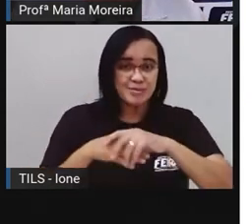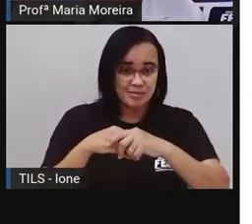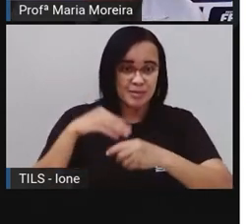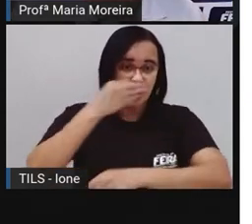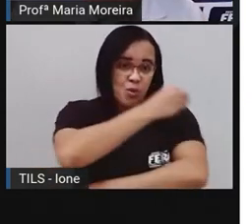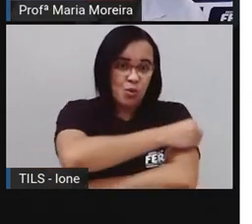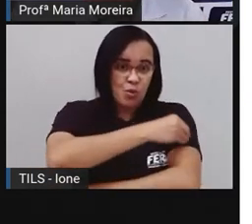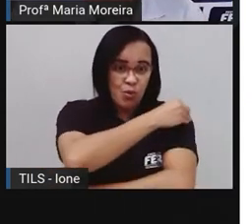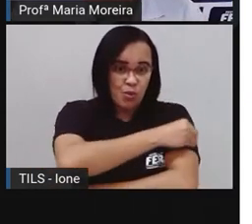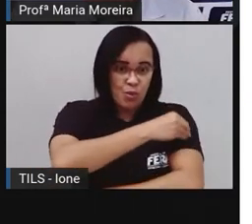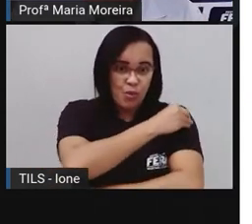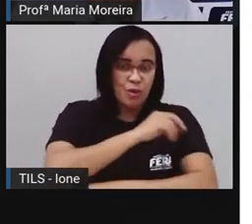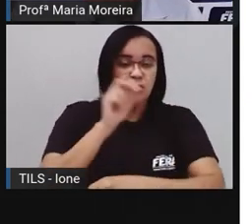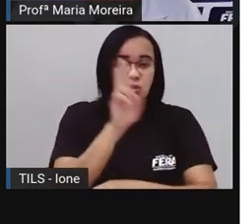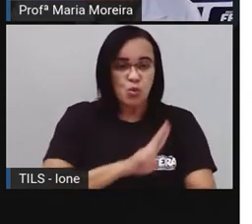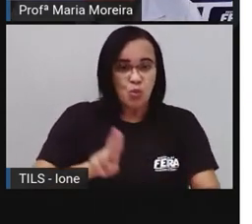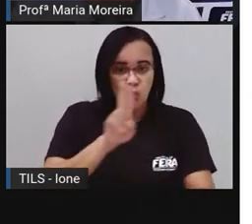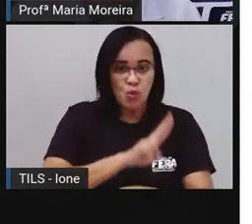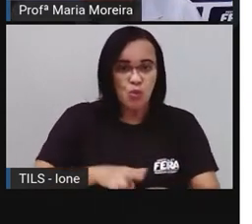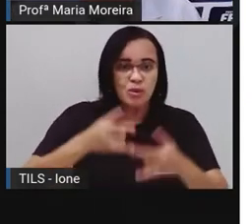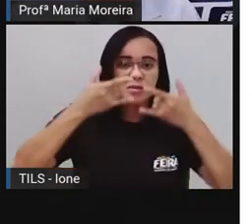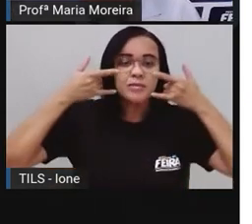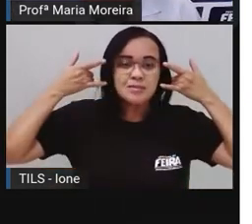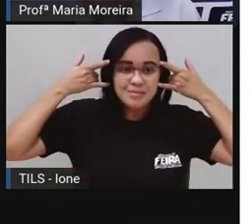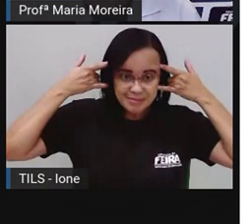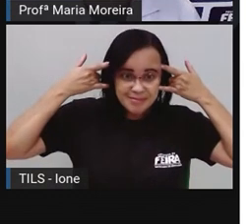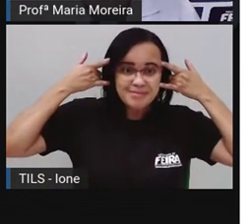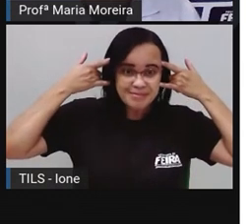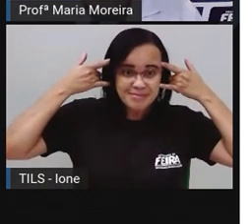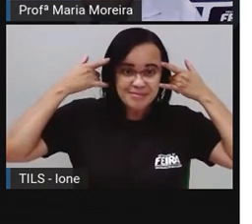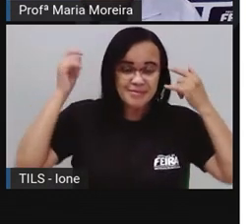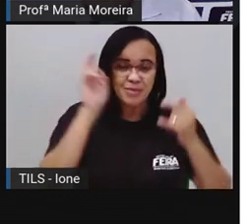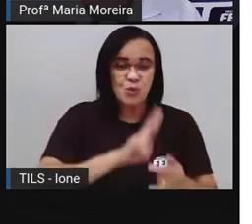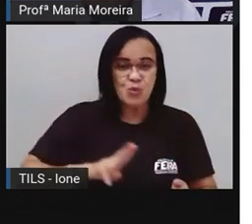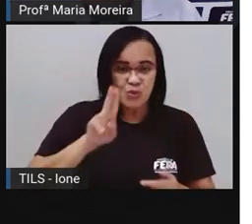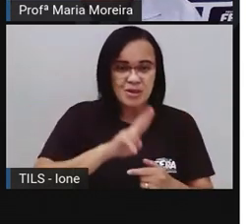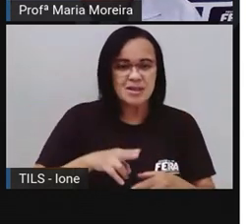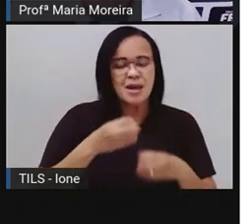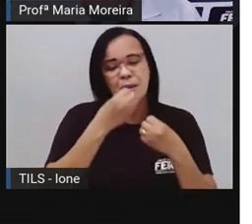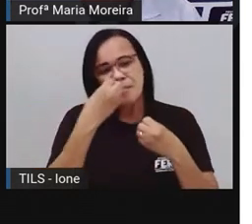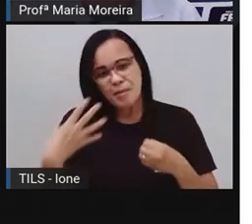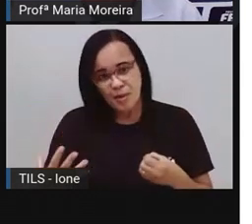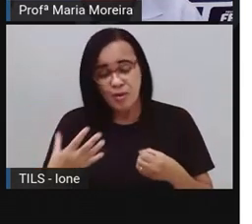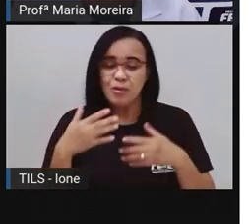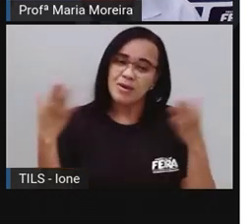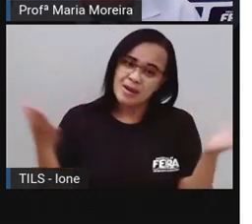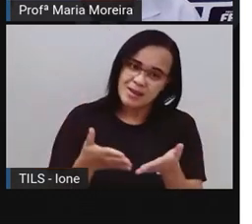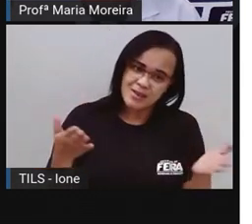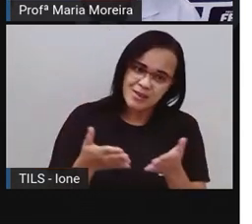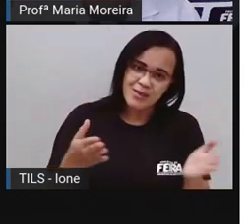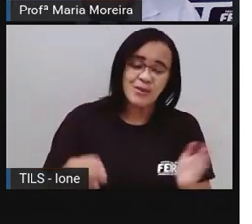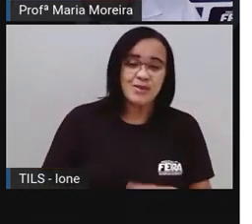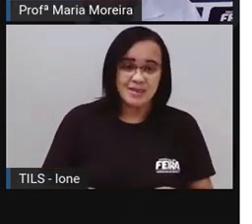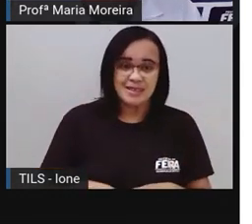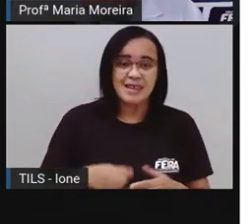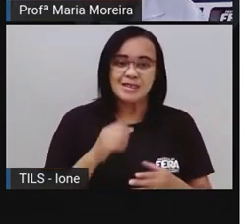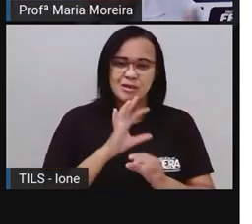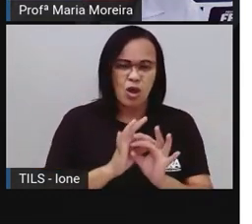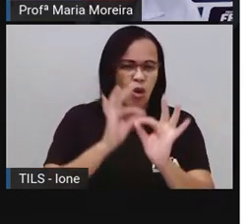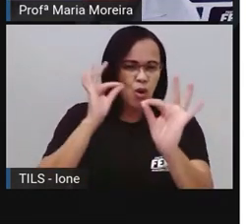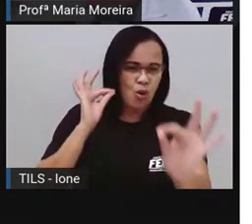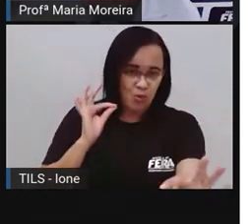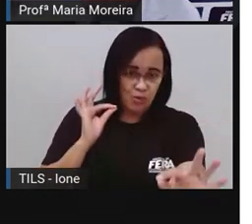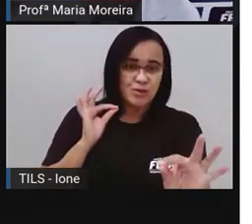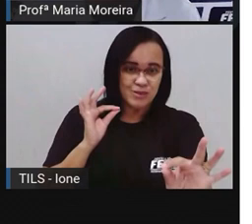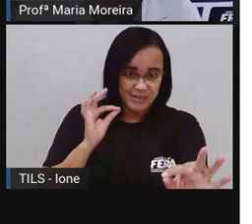lavem as mãos, usem álcool em gel, usem máscara, né? Bom, e aí fica mais um recadinho aqui para vocês que mesmo estando longe, porque